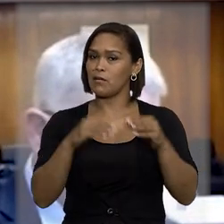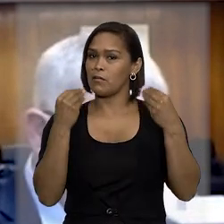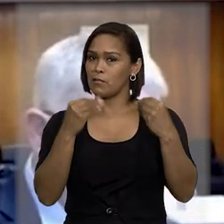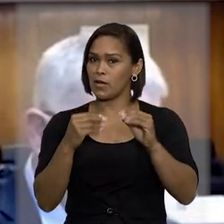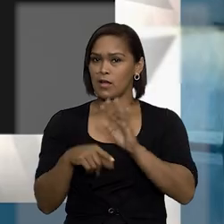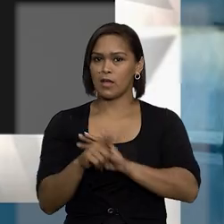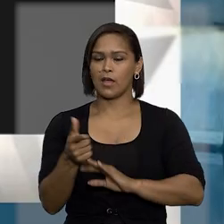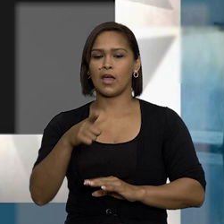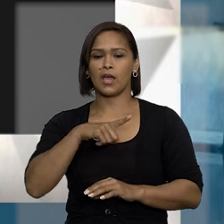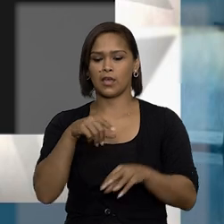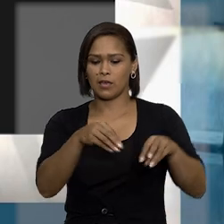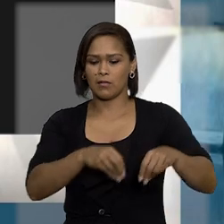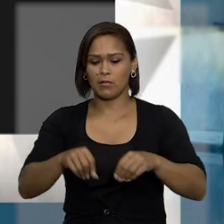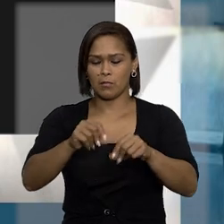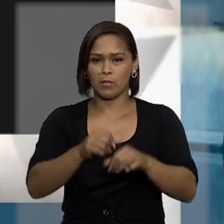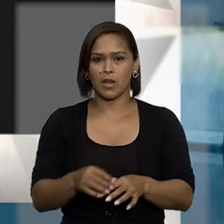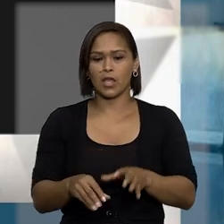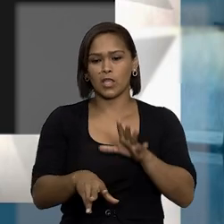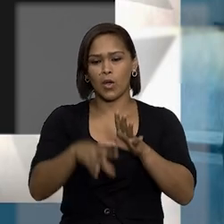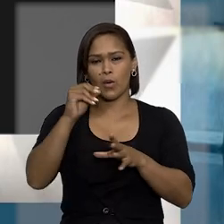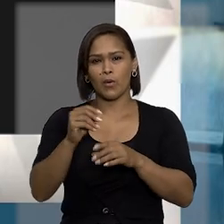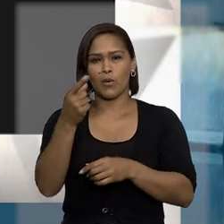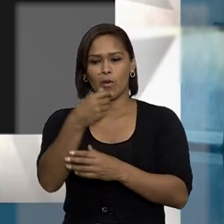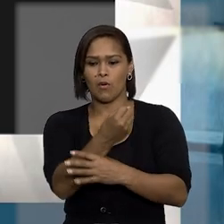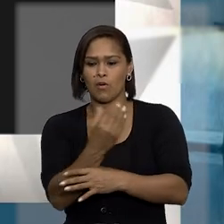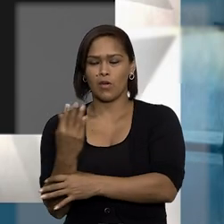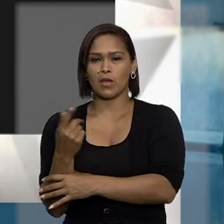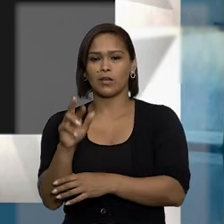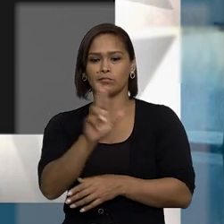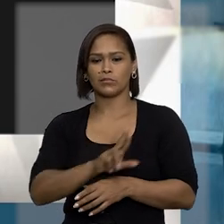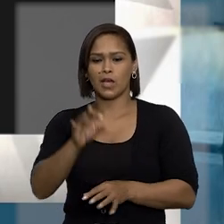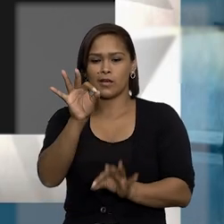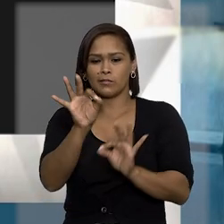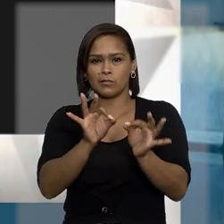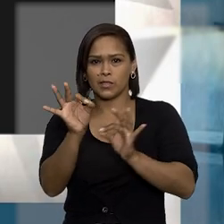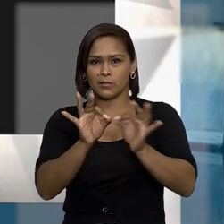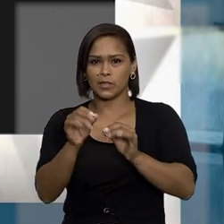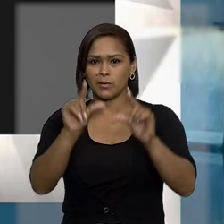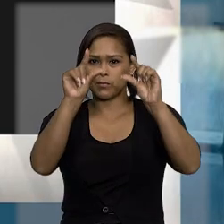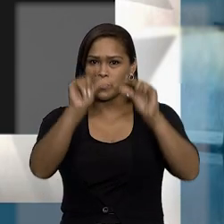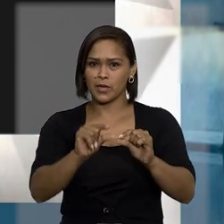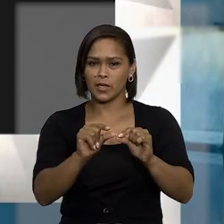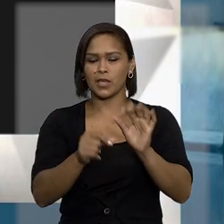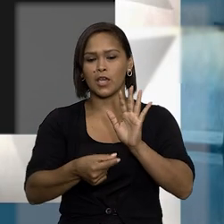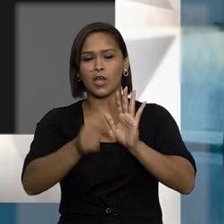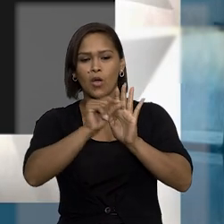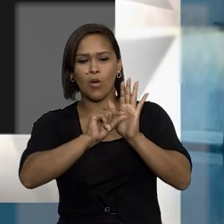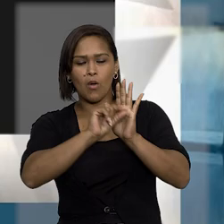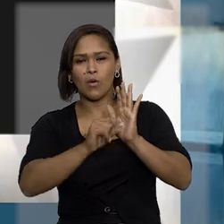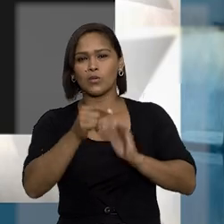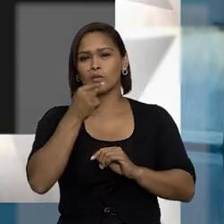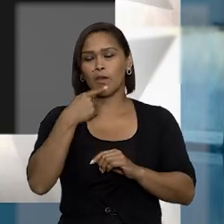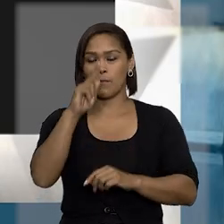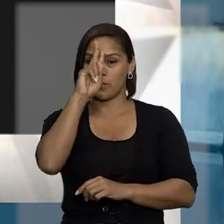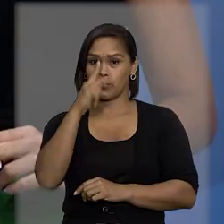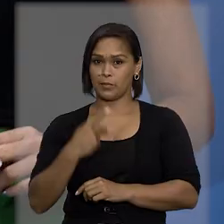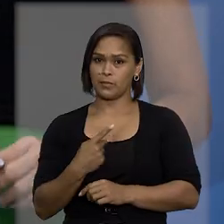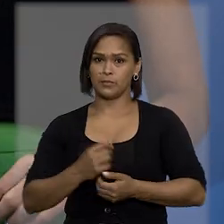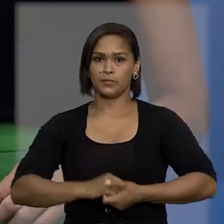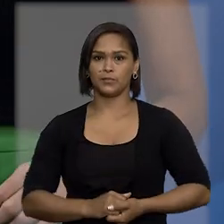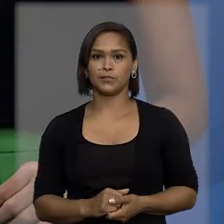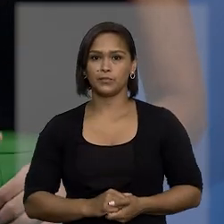a quem semeia, cultiva ou colhe plantas destinadas à preparação de pequena quantidade de droga para uso pessoal.